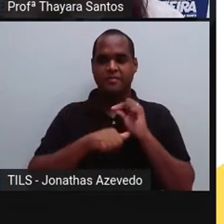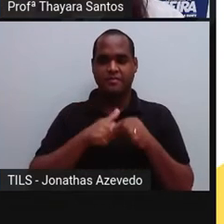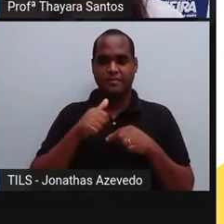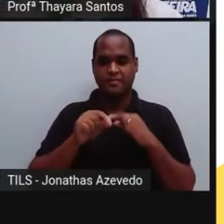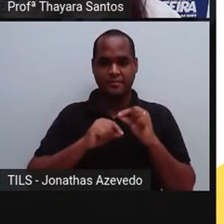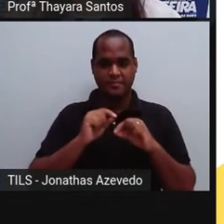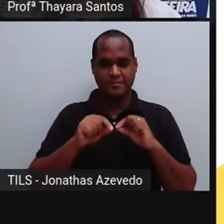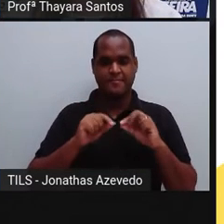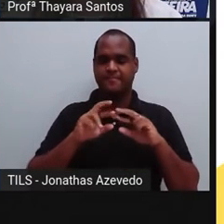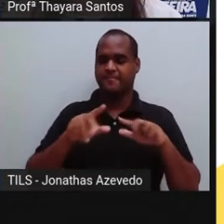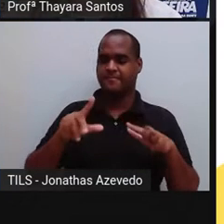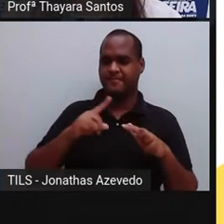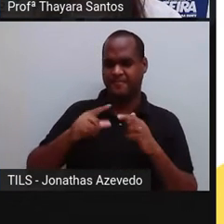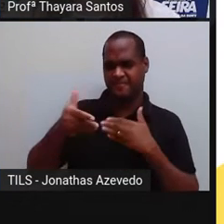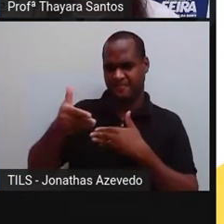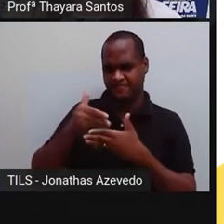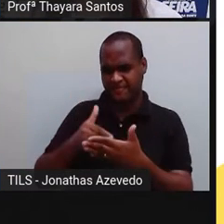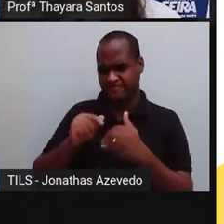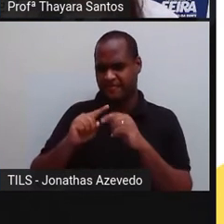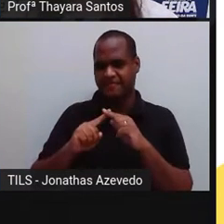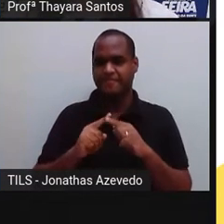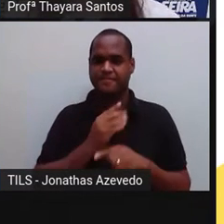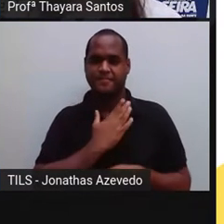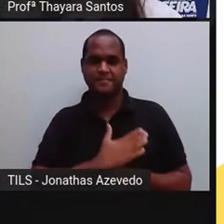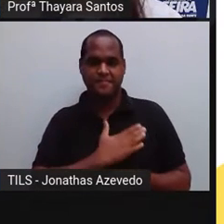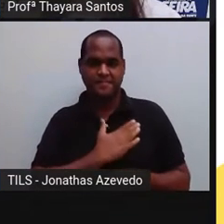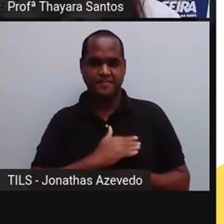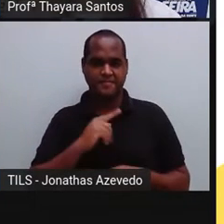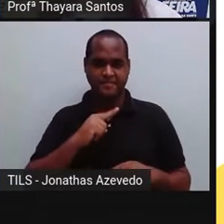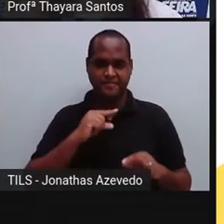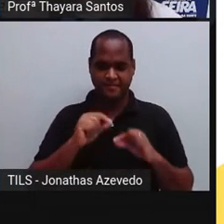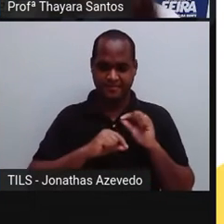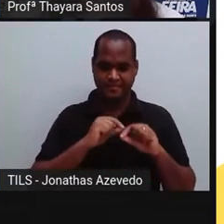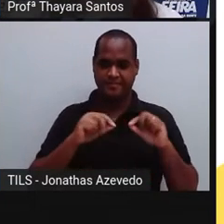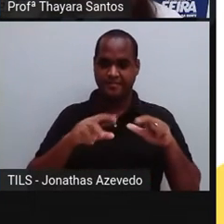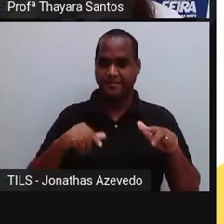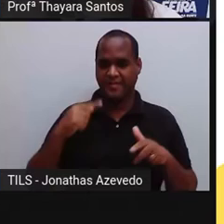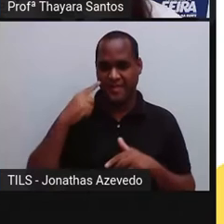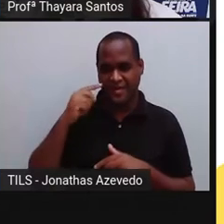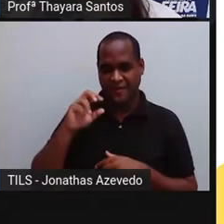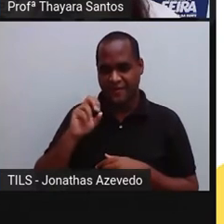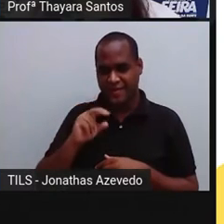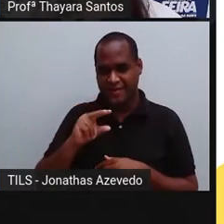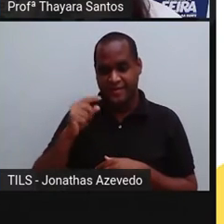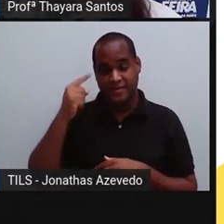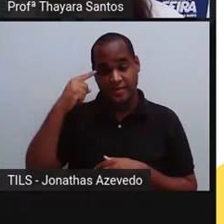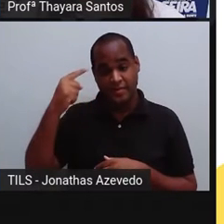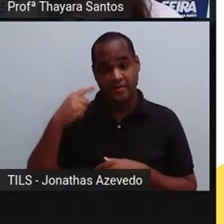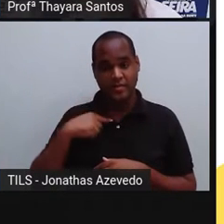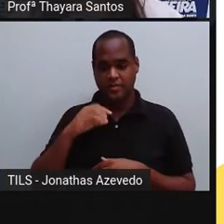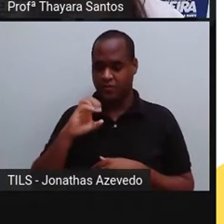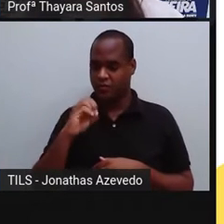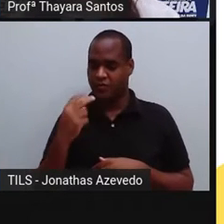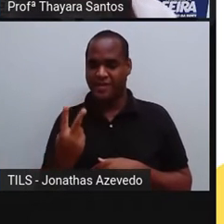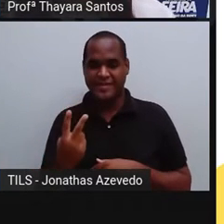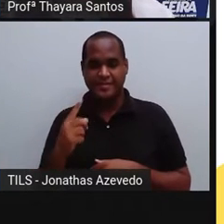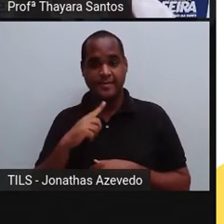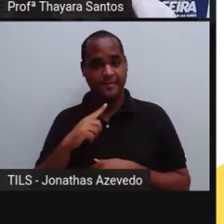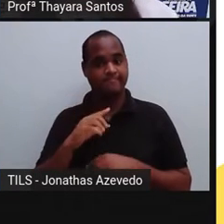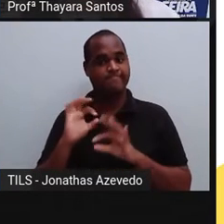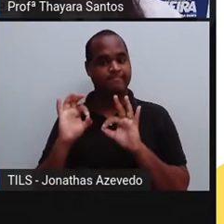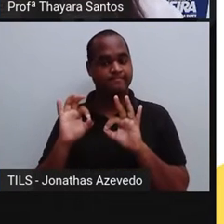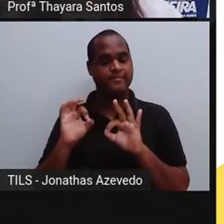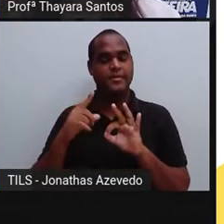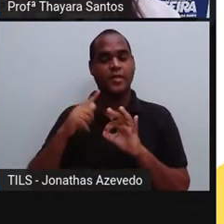artéria vai transportar do coração para o pulmão um sangue venoso, rico em gás carbônico, que foi pego nos demais